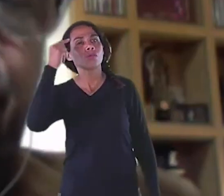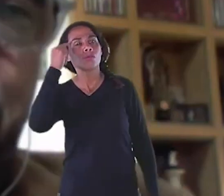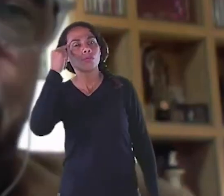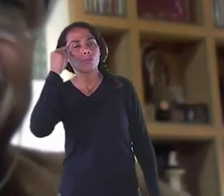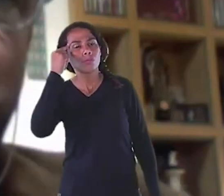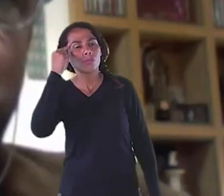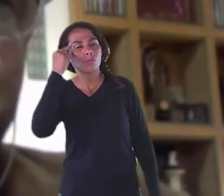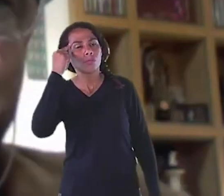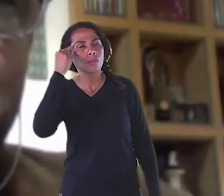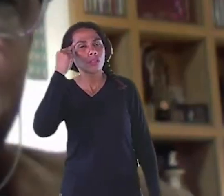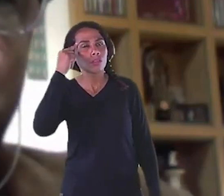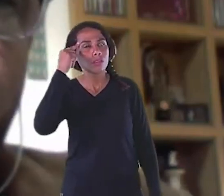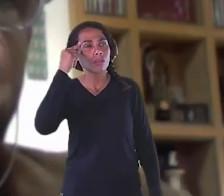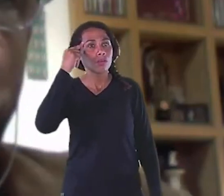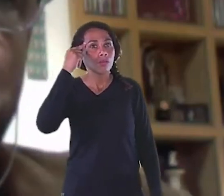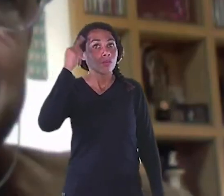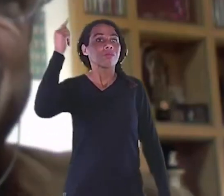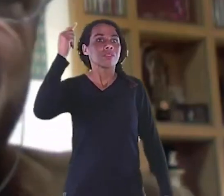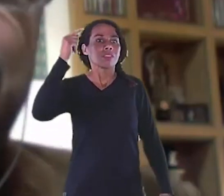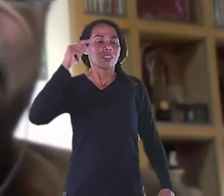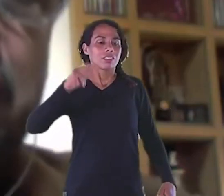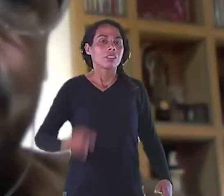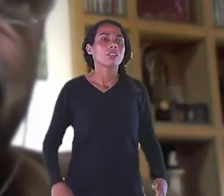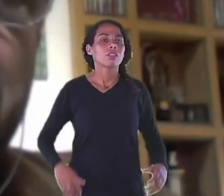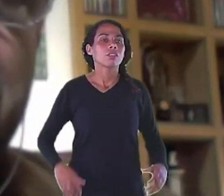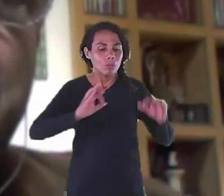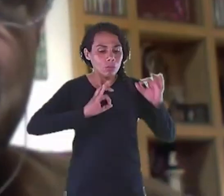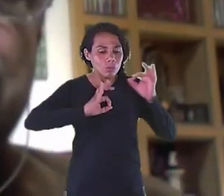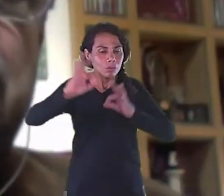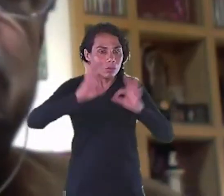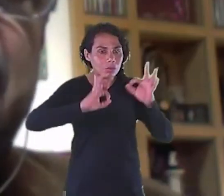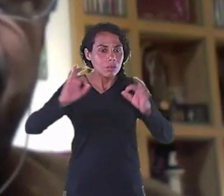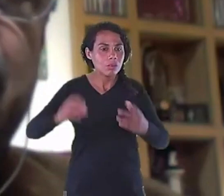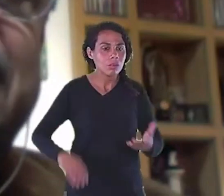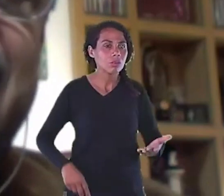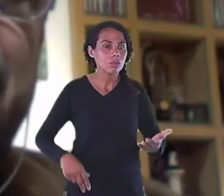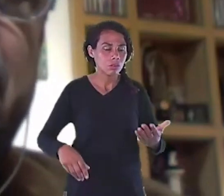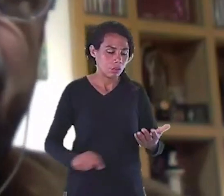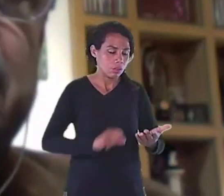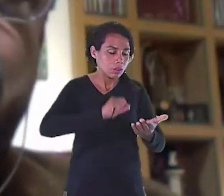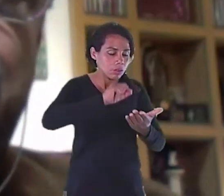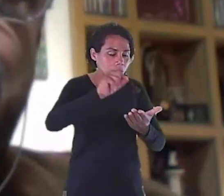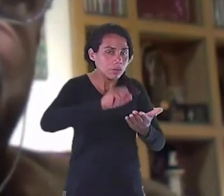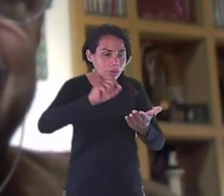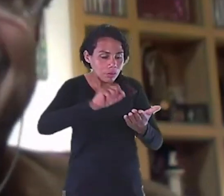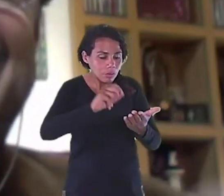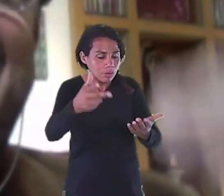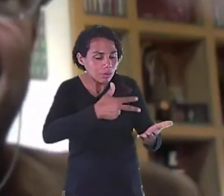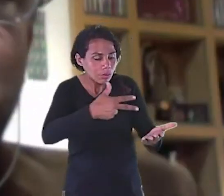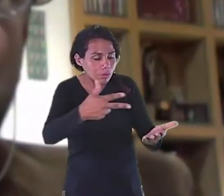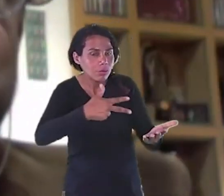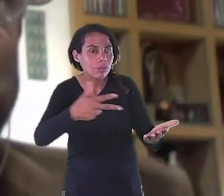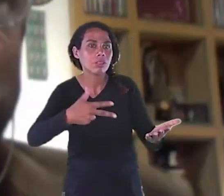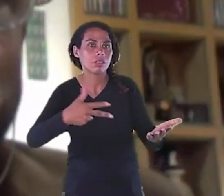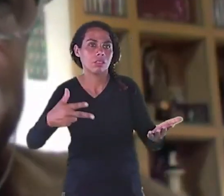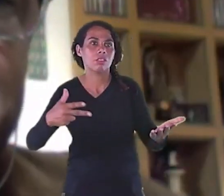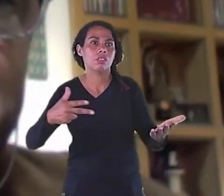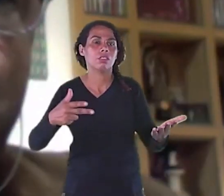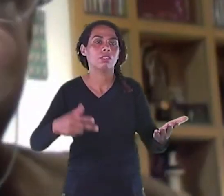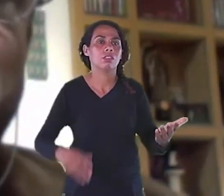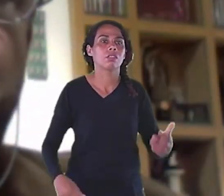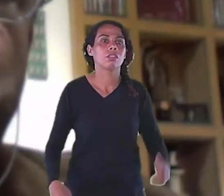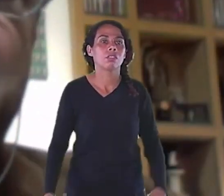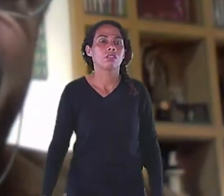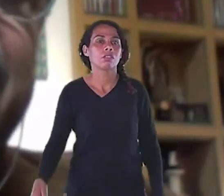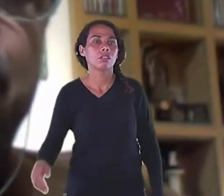o briefing Que foi te passado Do pedido Se é aquilo mesmo Ou se não seria Você às vezes De fazer um produto E você criar Novas tendências